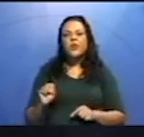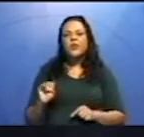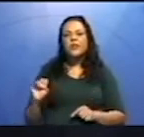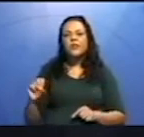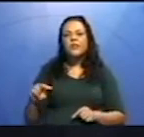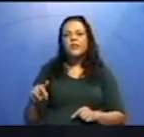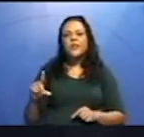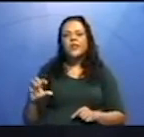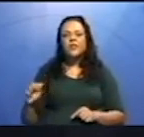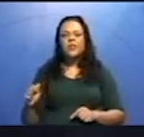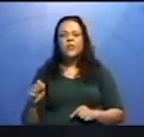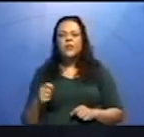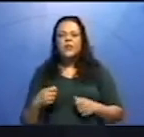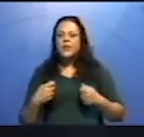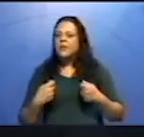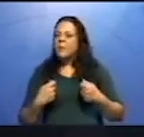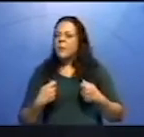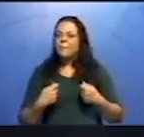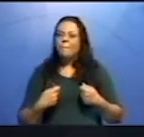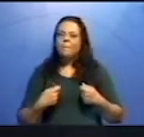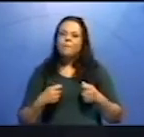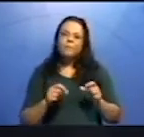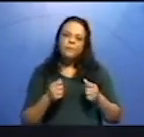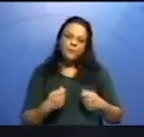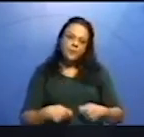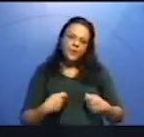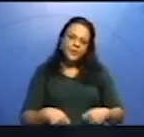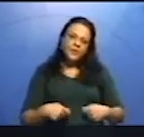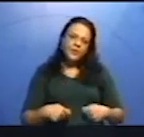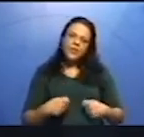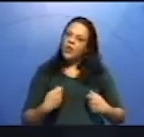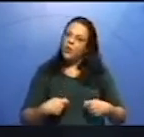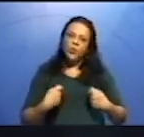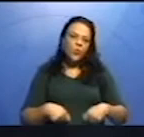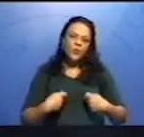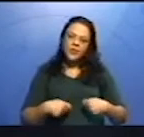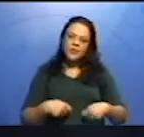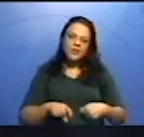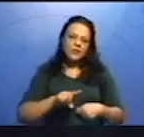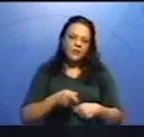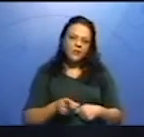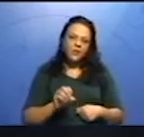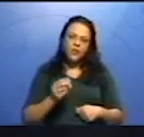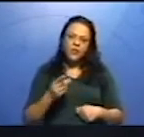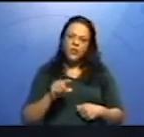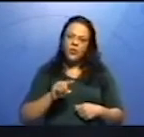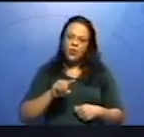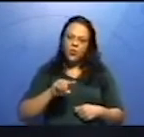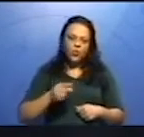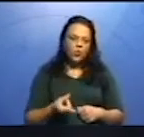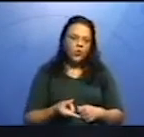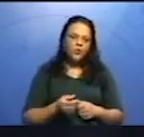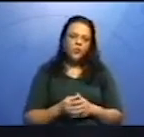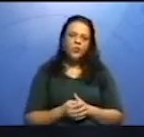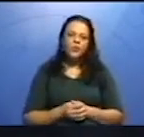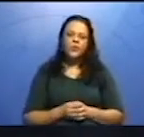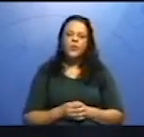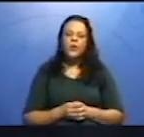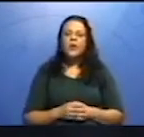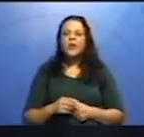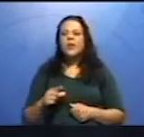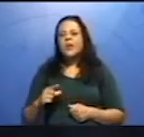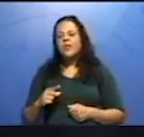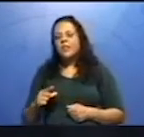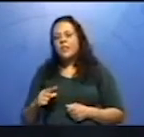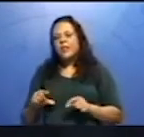são coordenadas sem nenhum conectivo que as una. As orações coordenadas que se ligam por meio de conjunção,